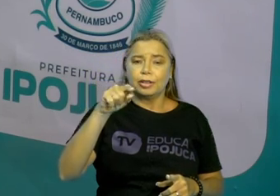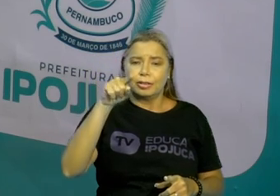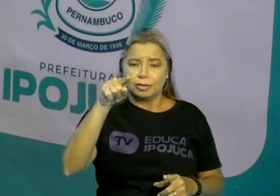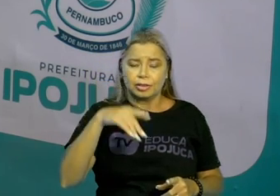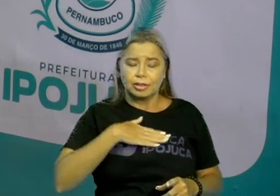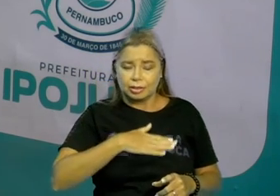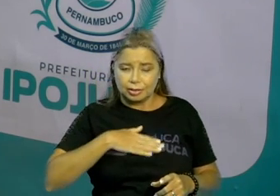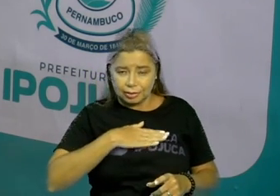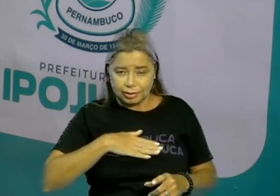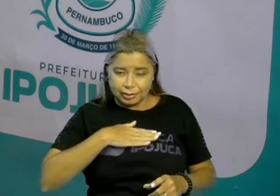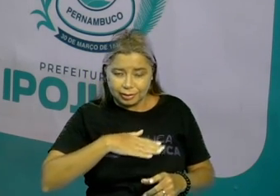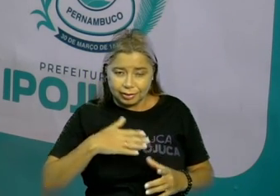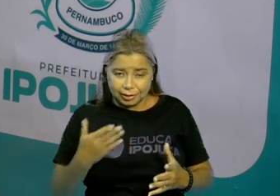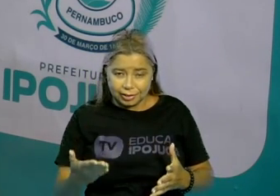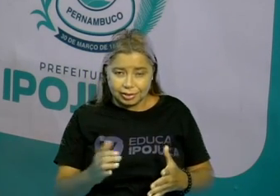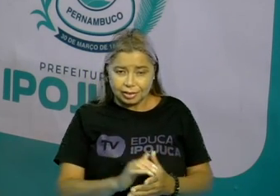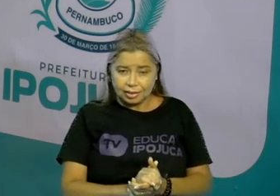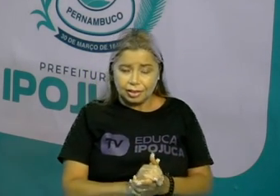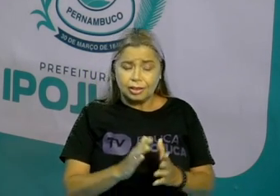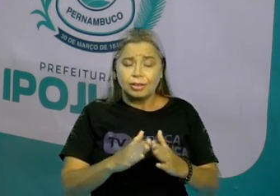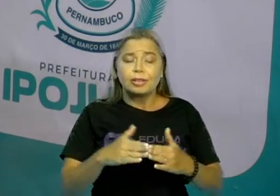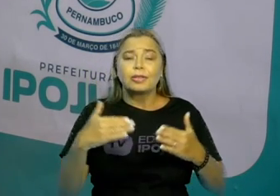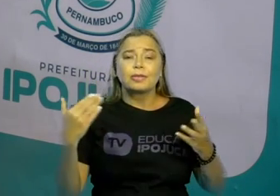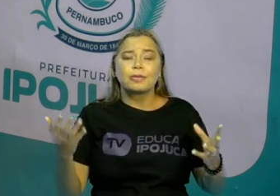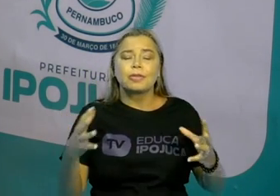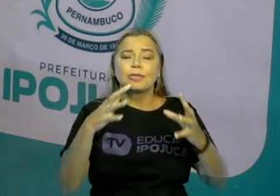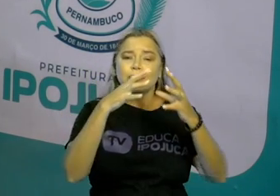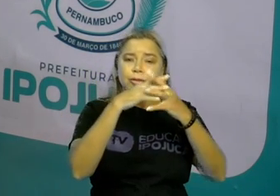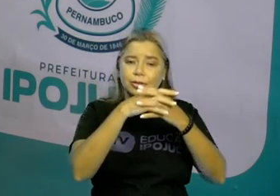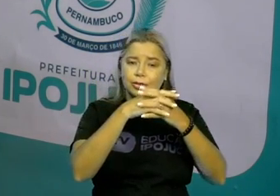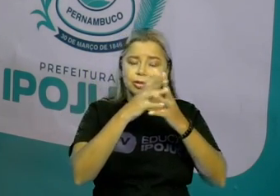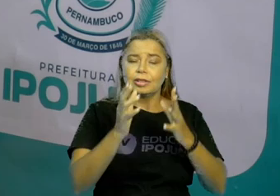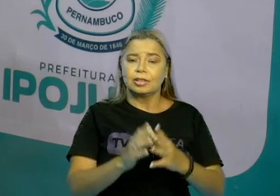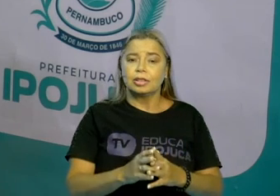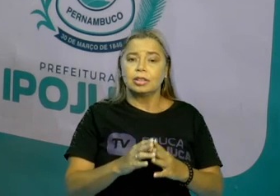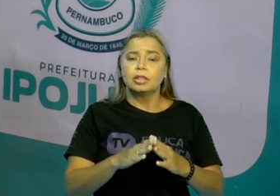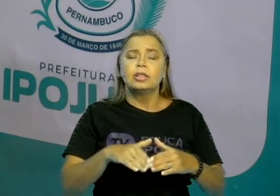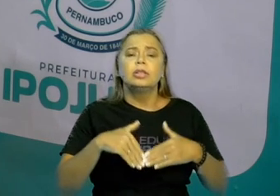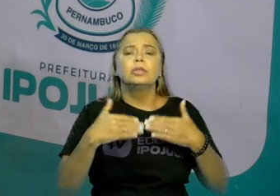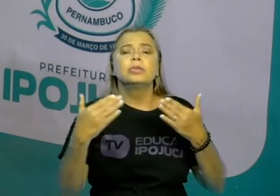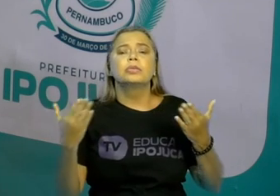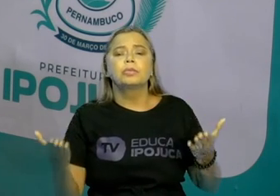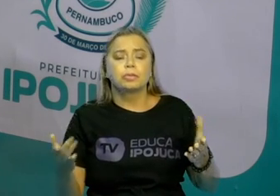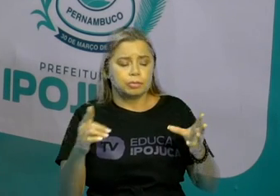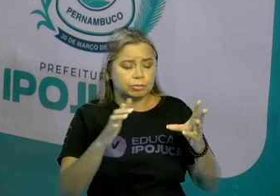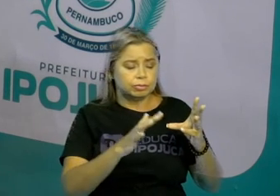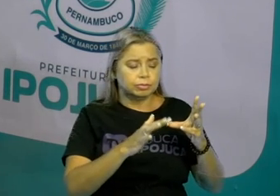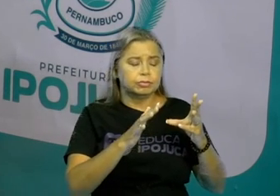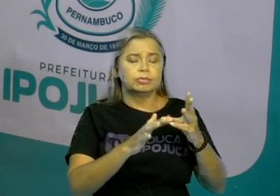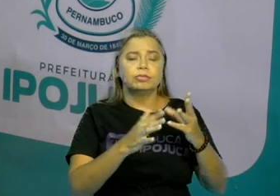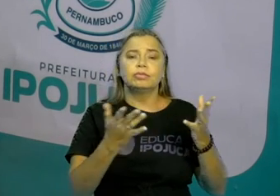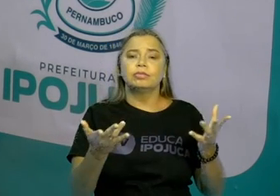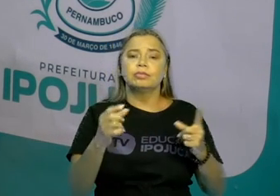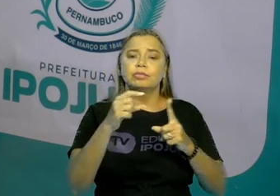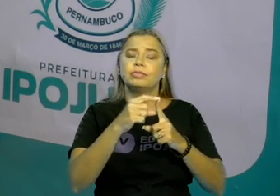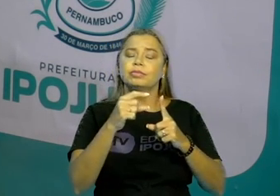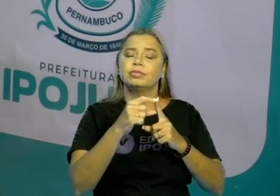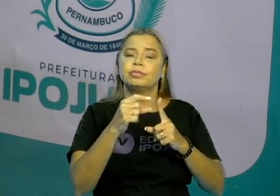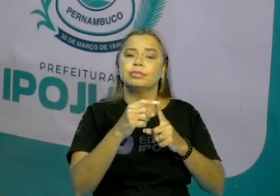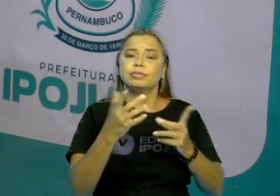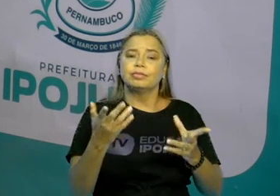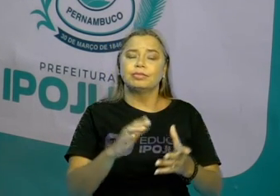Portanto, quais são as consoantes da palavra farofa e quais são as vogais desta palavra?